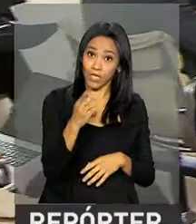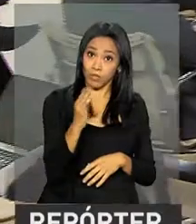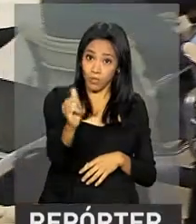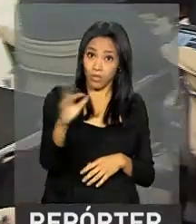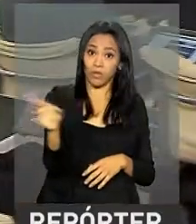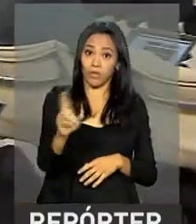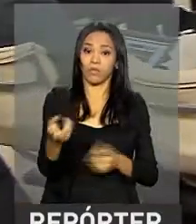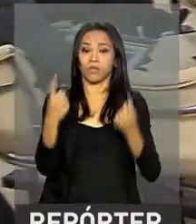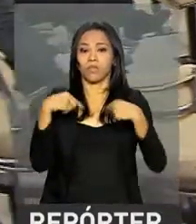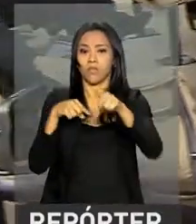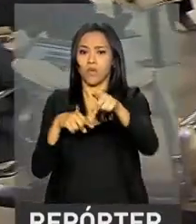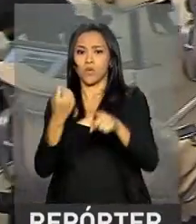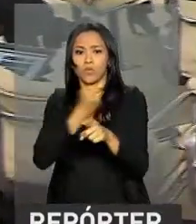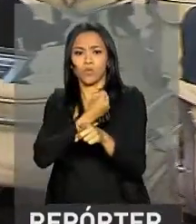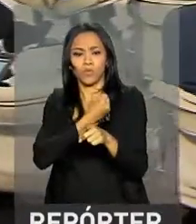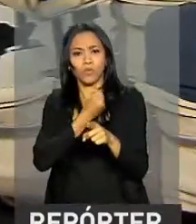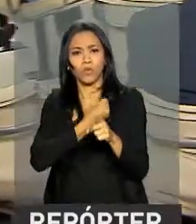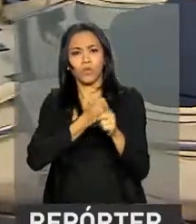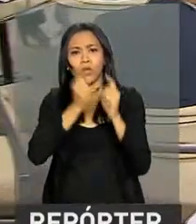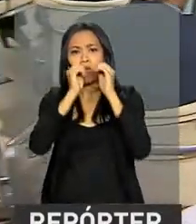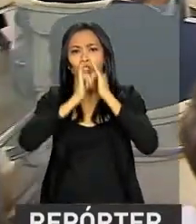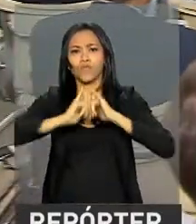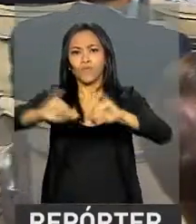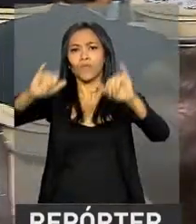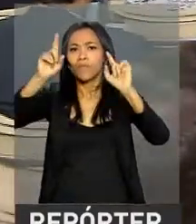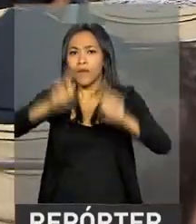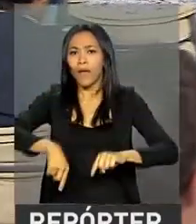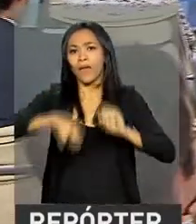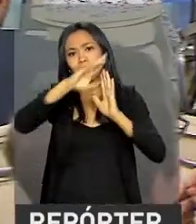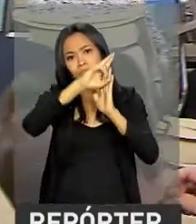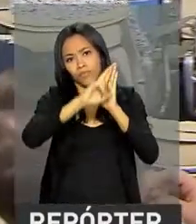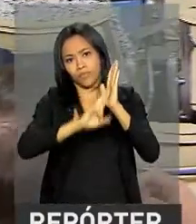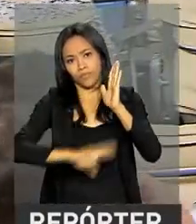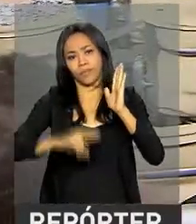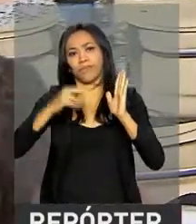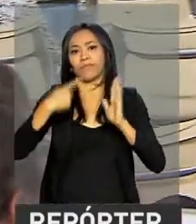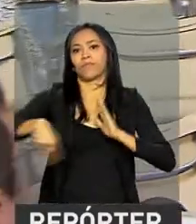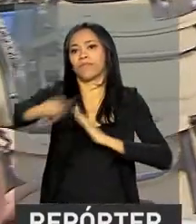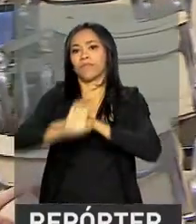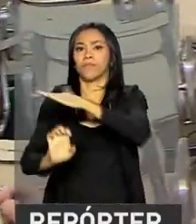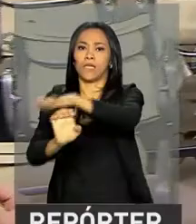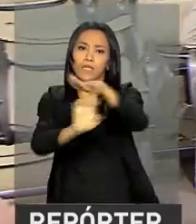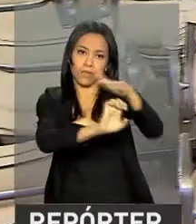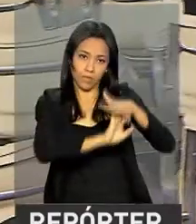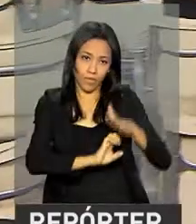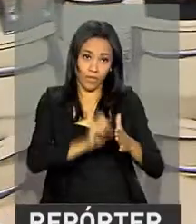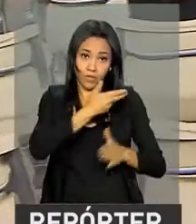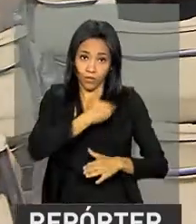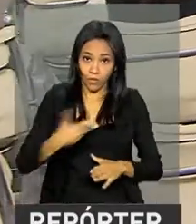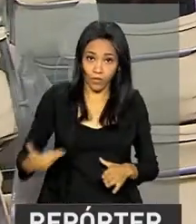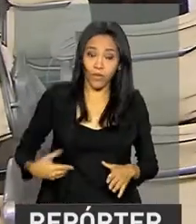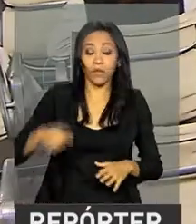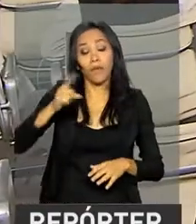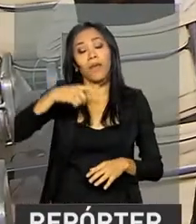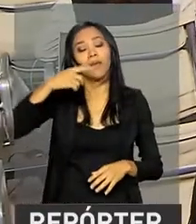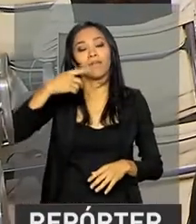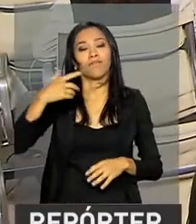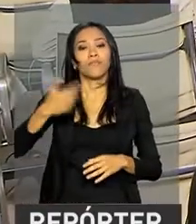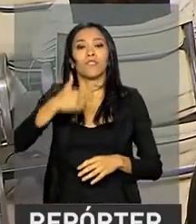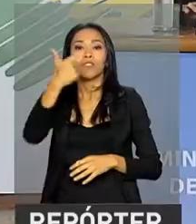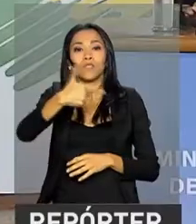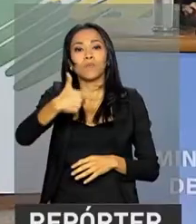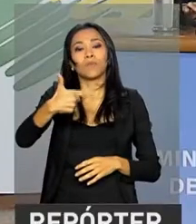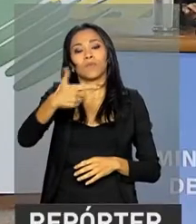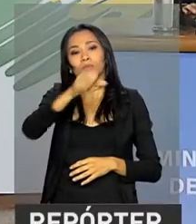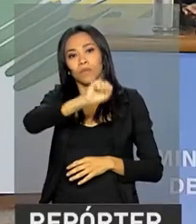Os números são do boletim das empresas estatais federais referentes ao segundo trimestre de 2017.